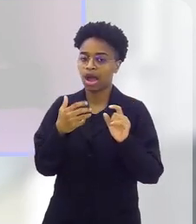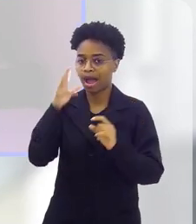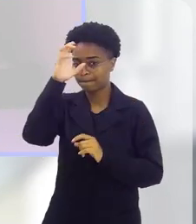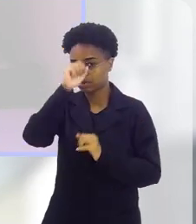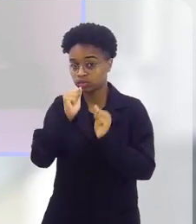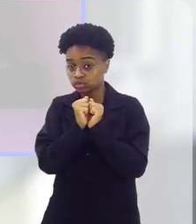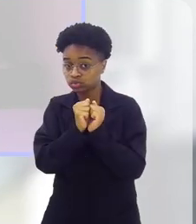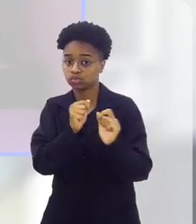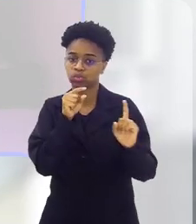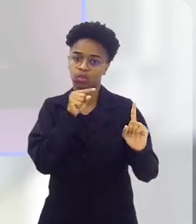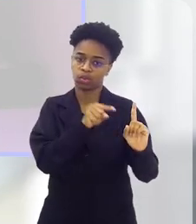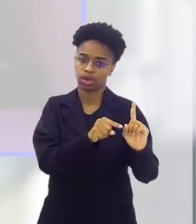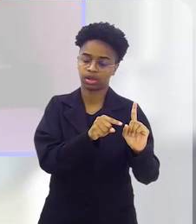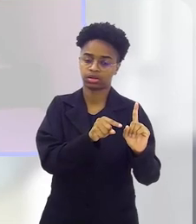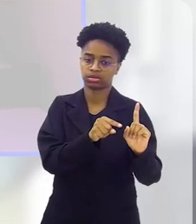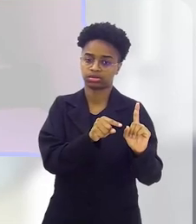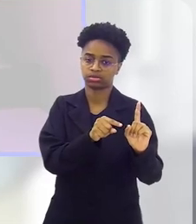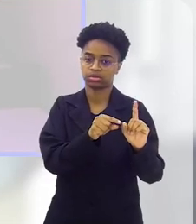aprendo com ela